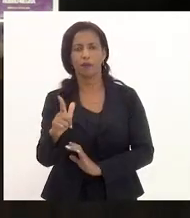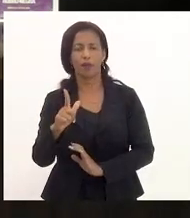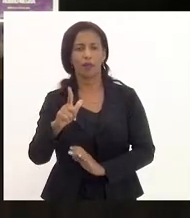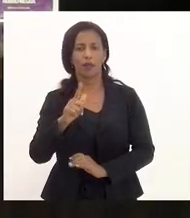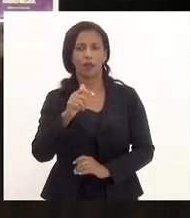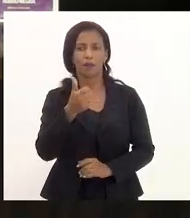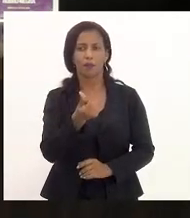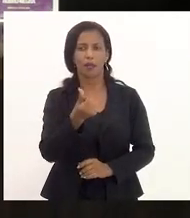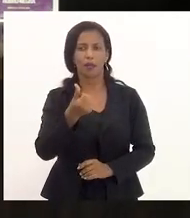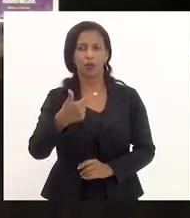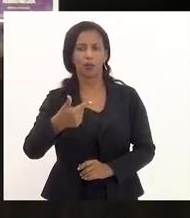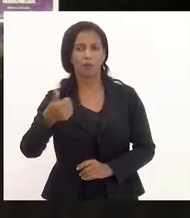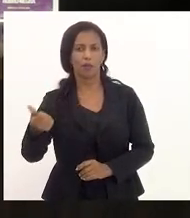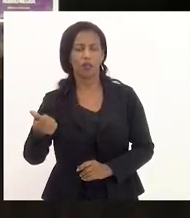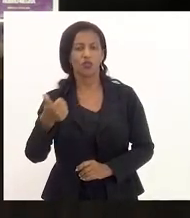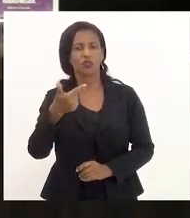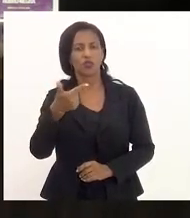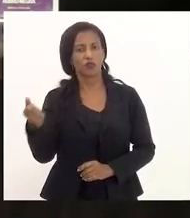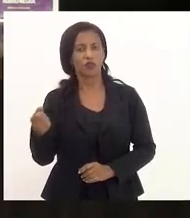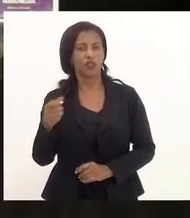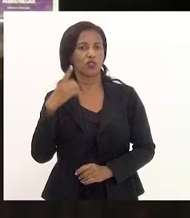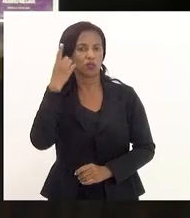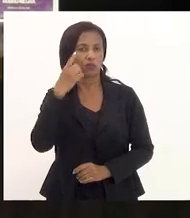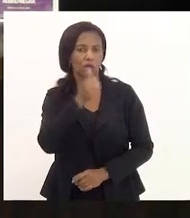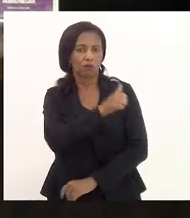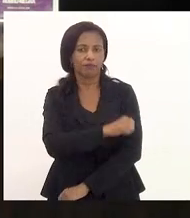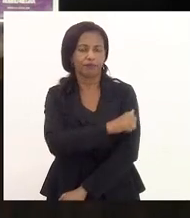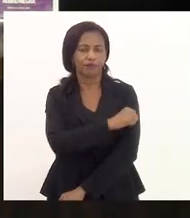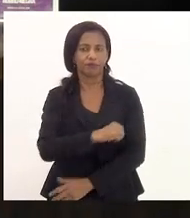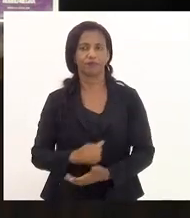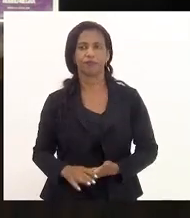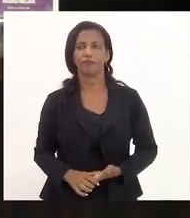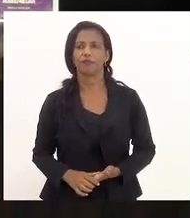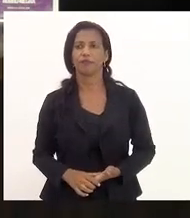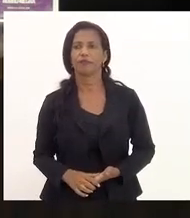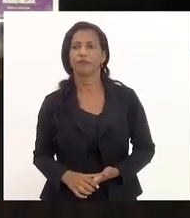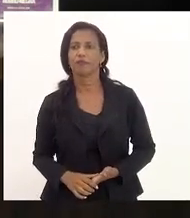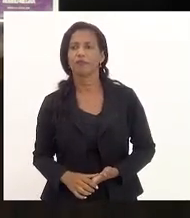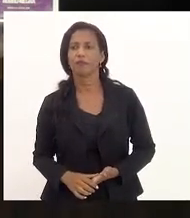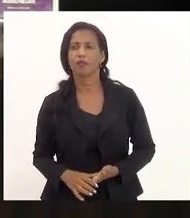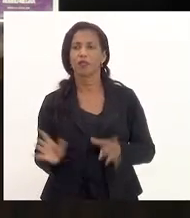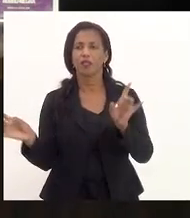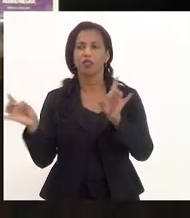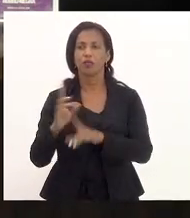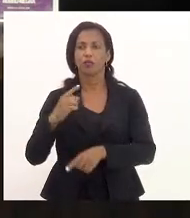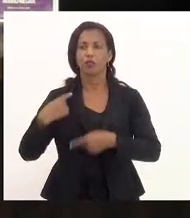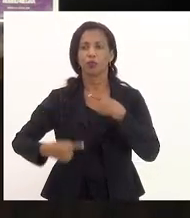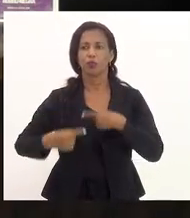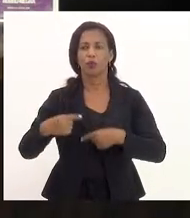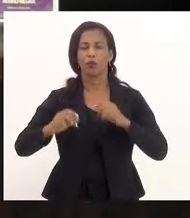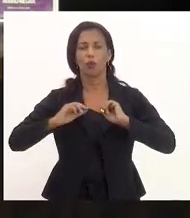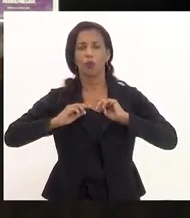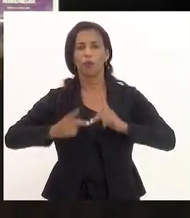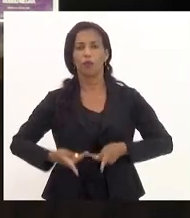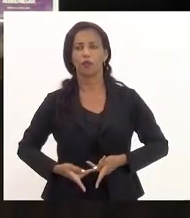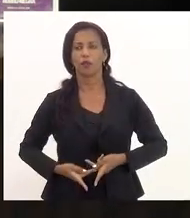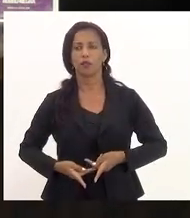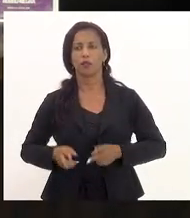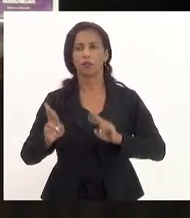263720, de autoria da deputada enfermeira Rejane, que dispõe sobre a política de humanização no